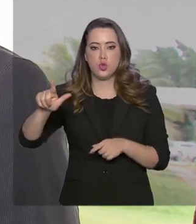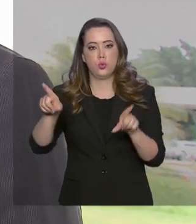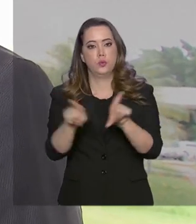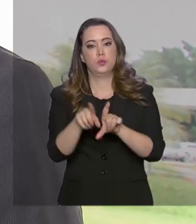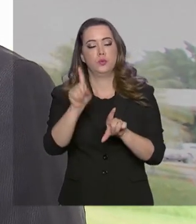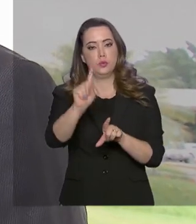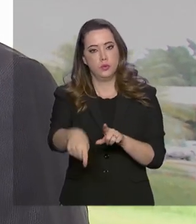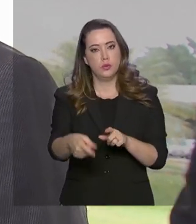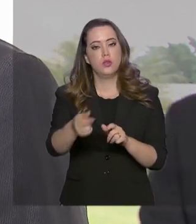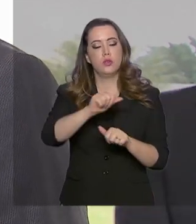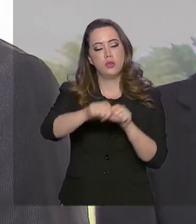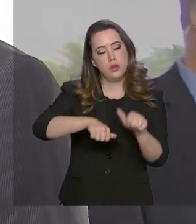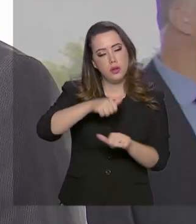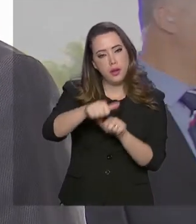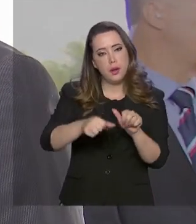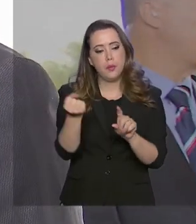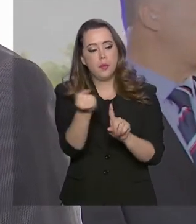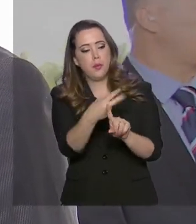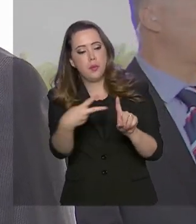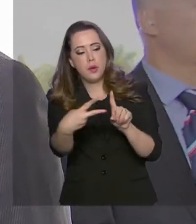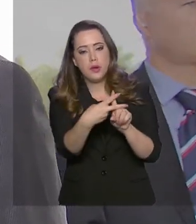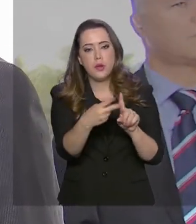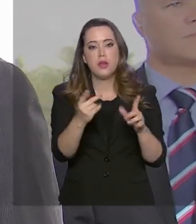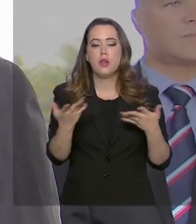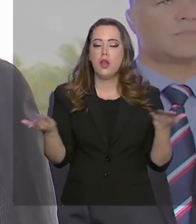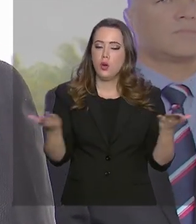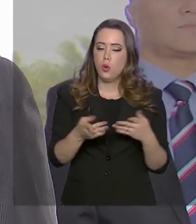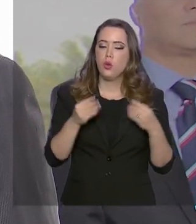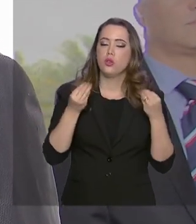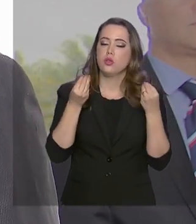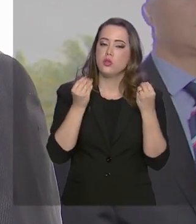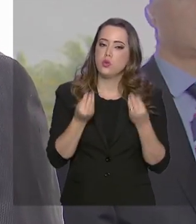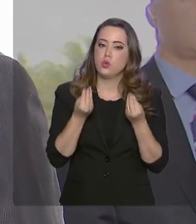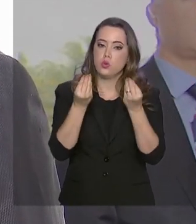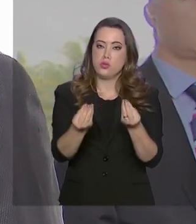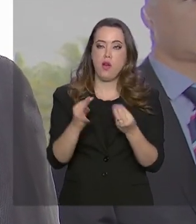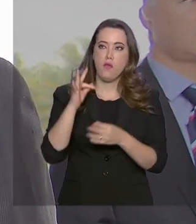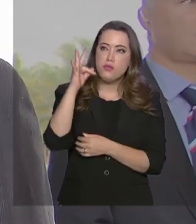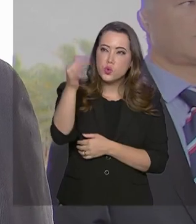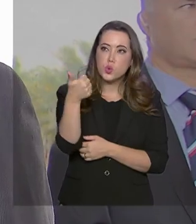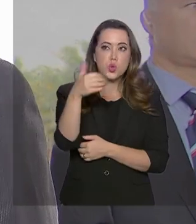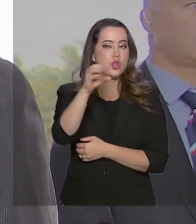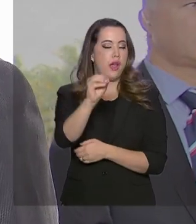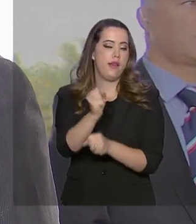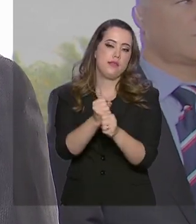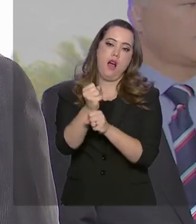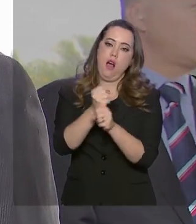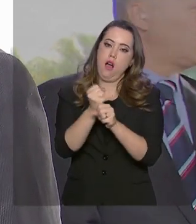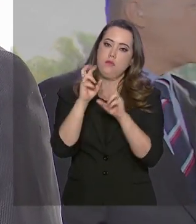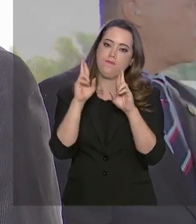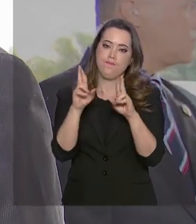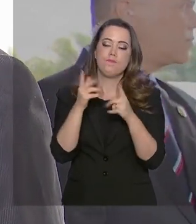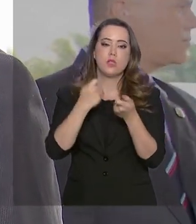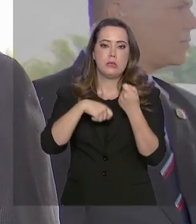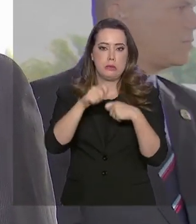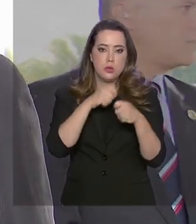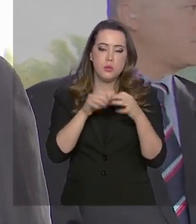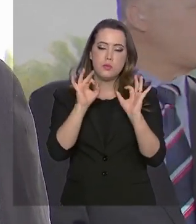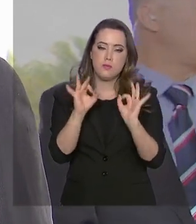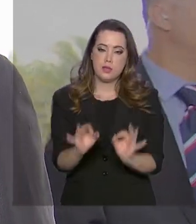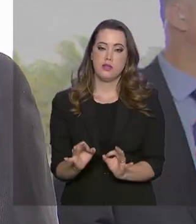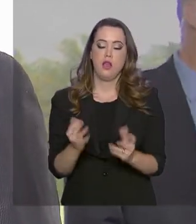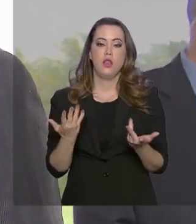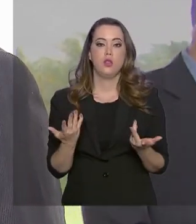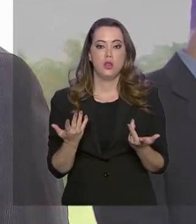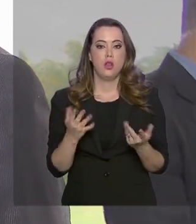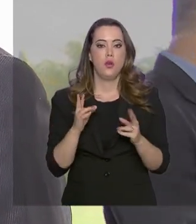que era a reforma do sistema previdenciário, agora vai nos dar uma previsibilidade pelos próximos 10 anos em relação a esses gastos. Então, agora vamos para